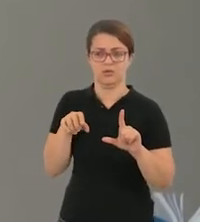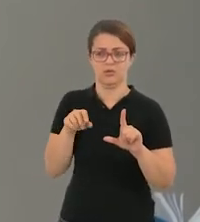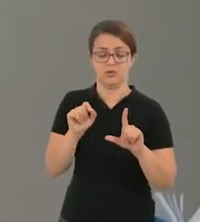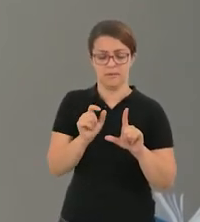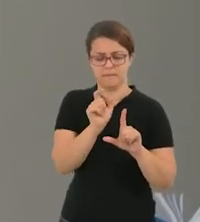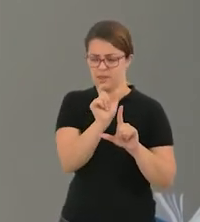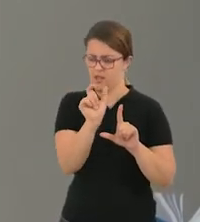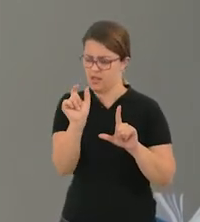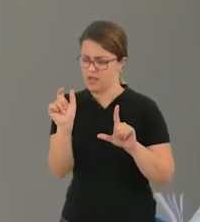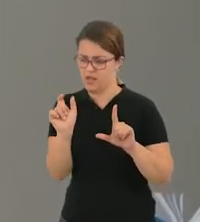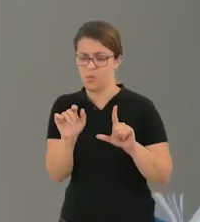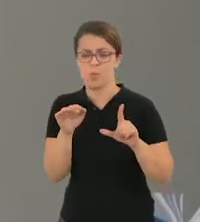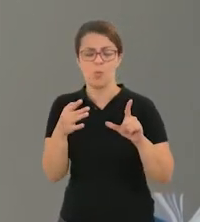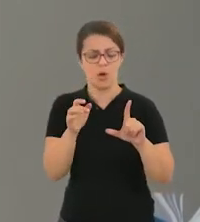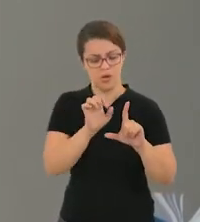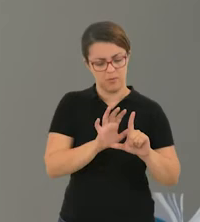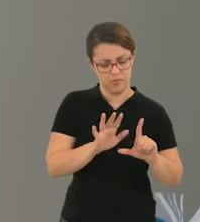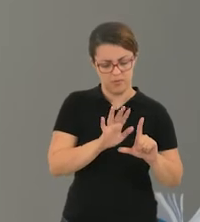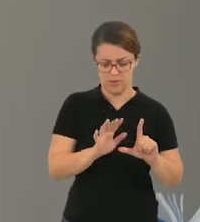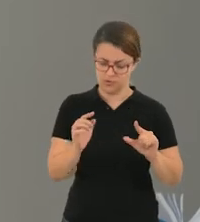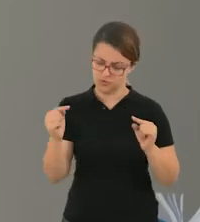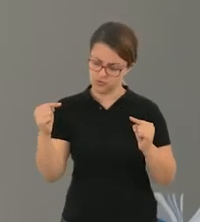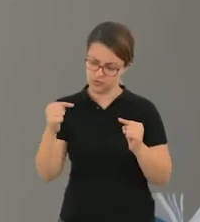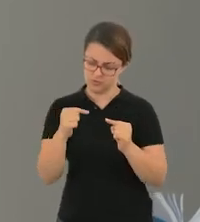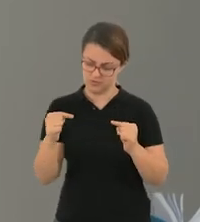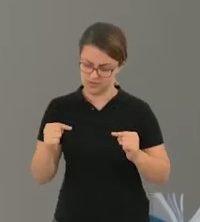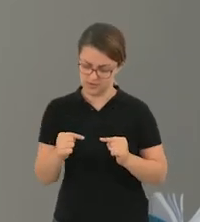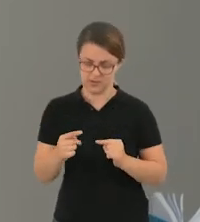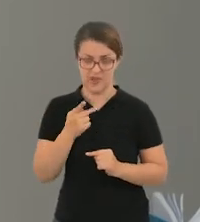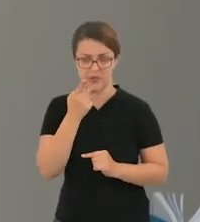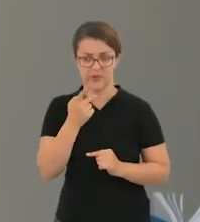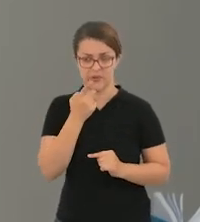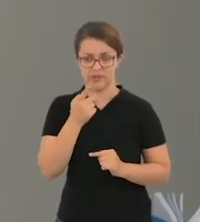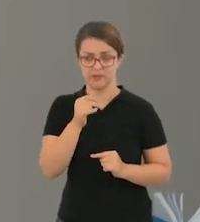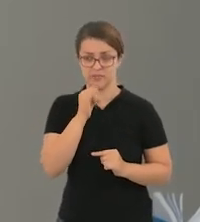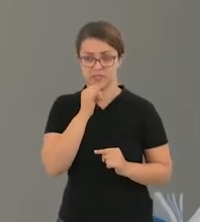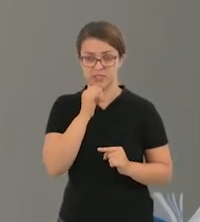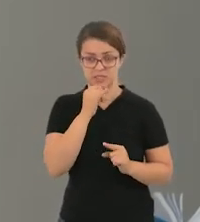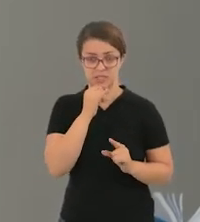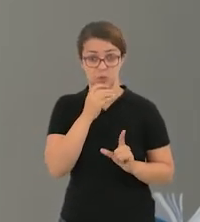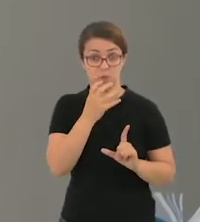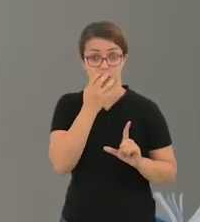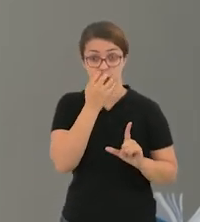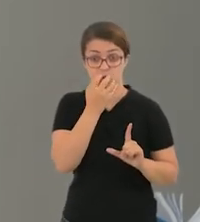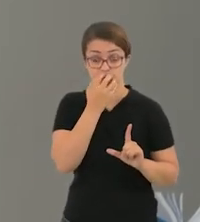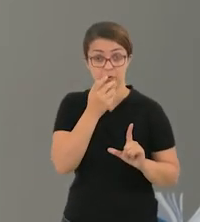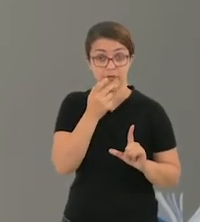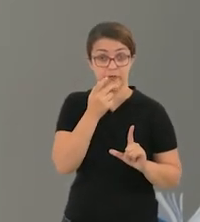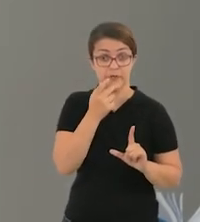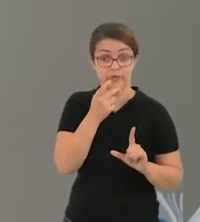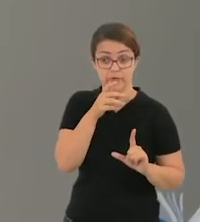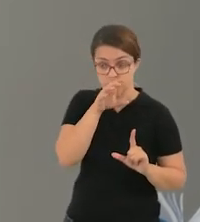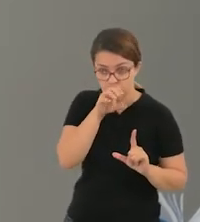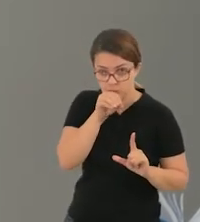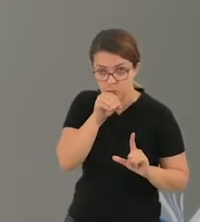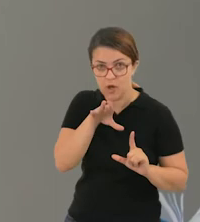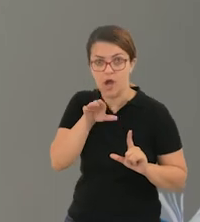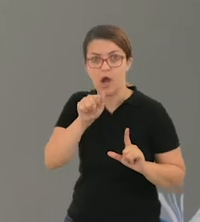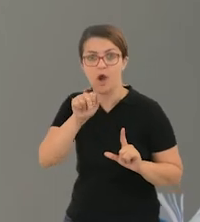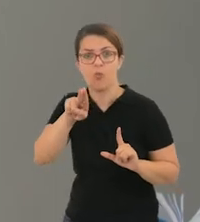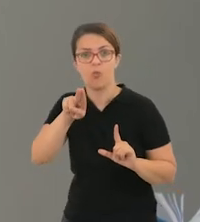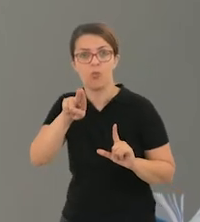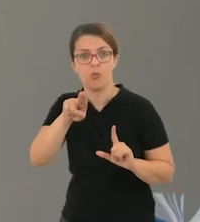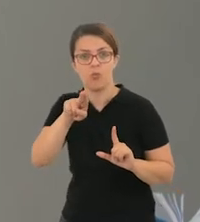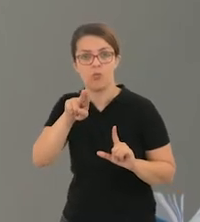palavrinhas completam a fala do personagem. Aqui no caso do cachorrinho, completou com a palavrinha ao.